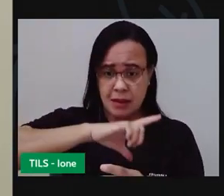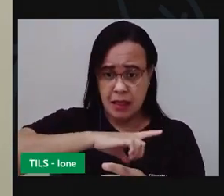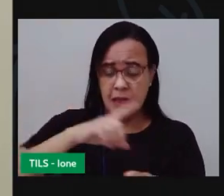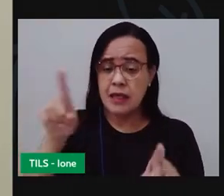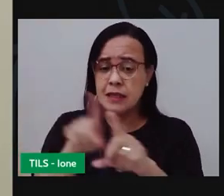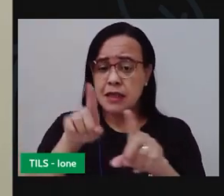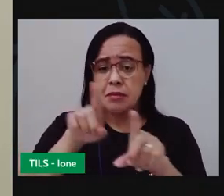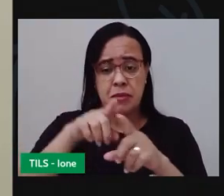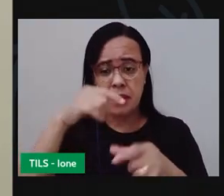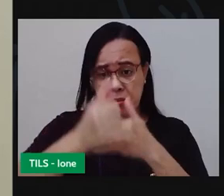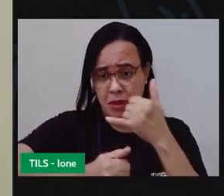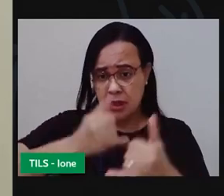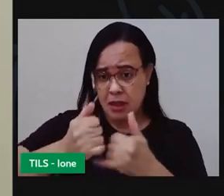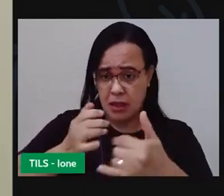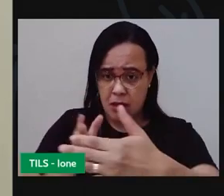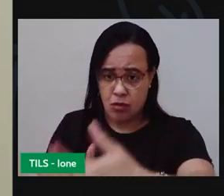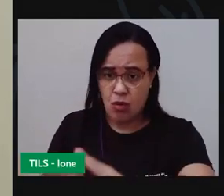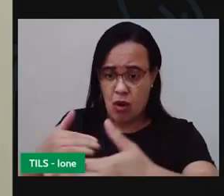compra.